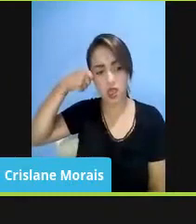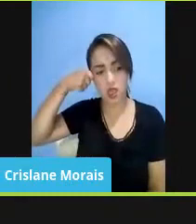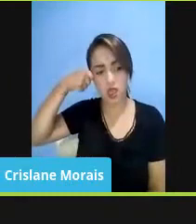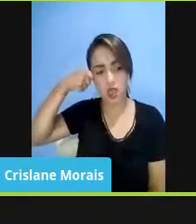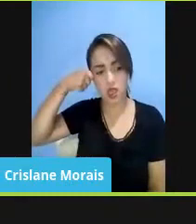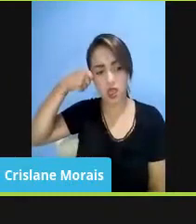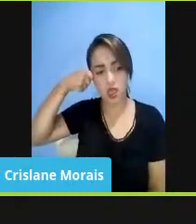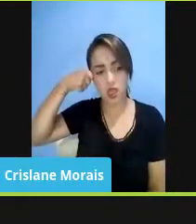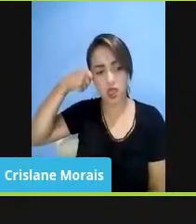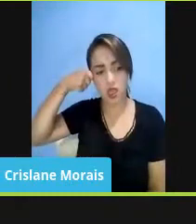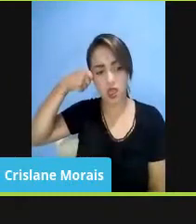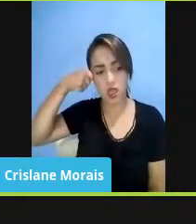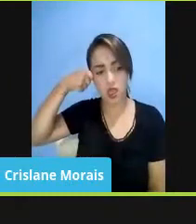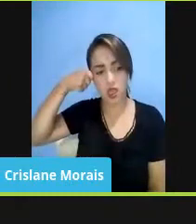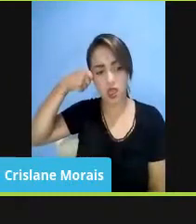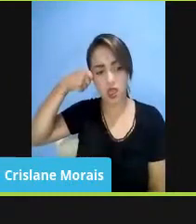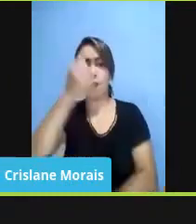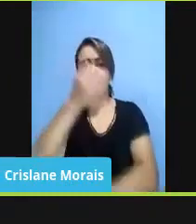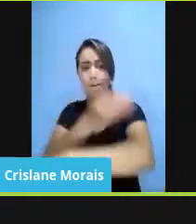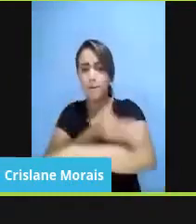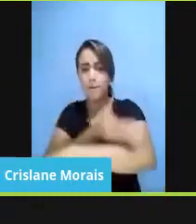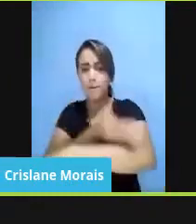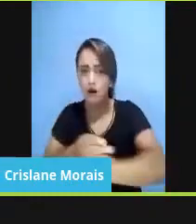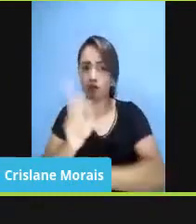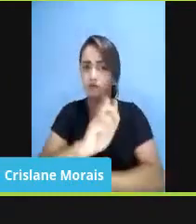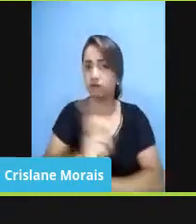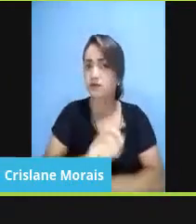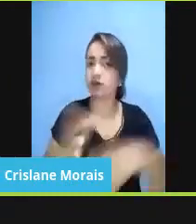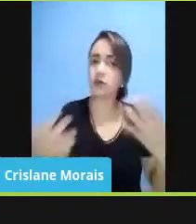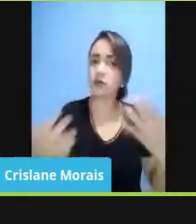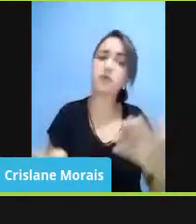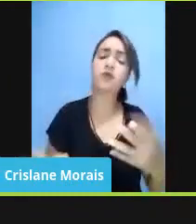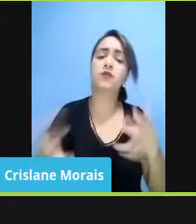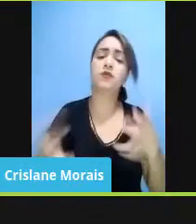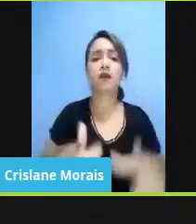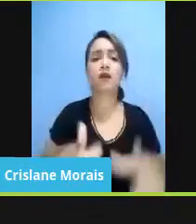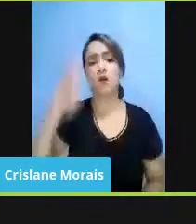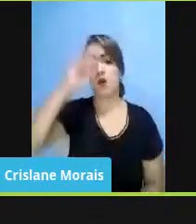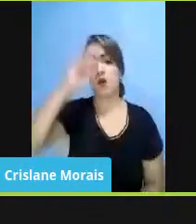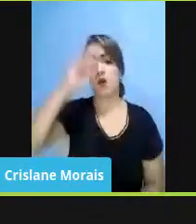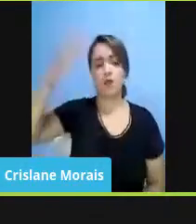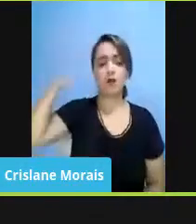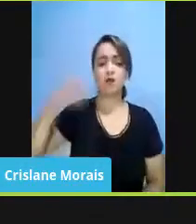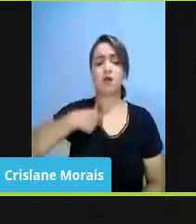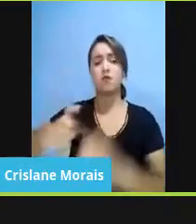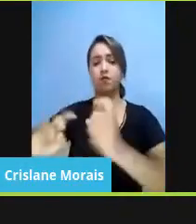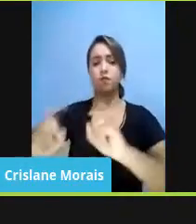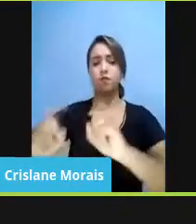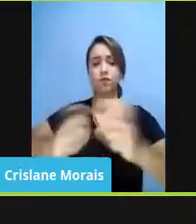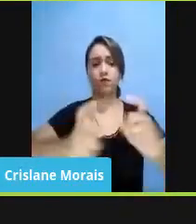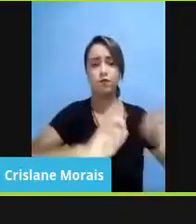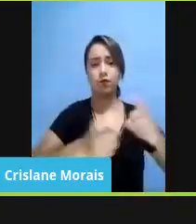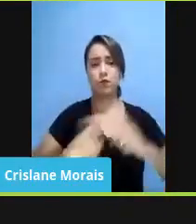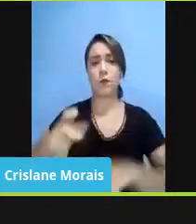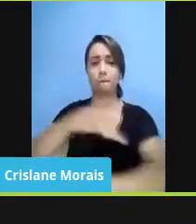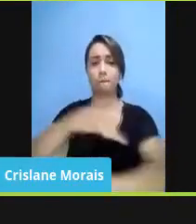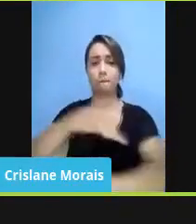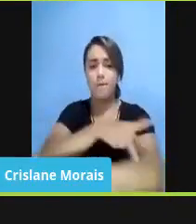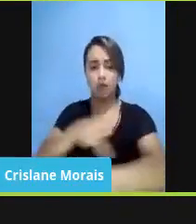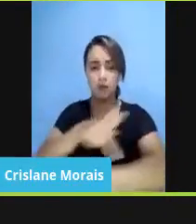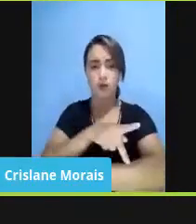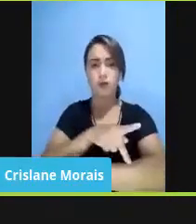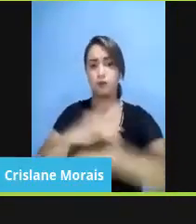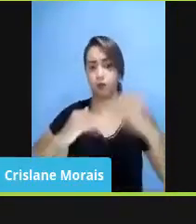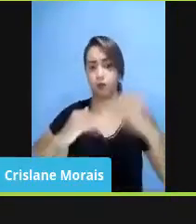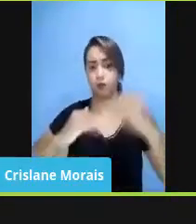e eu me lembro de uma vez discutindo com um pedagogo, digamos assim, que